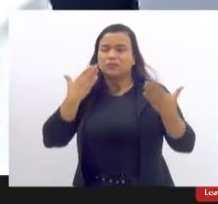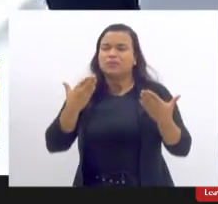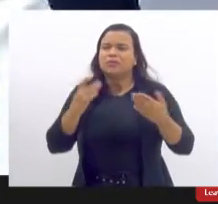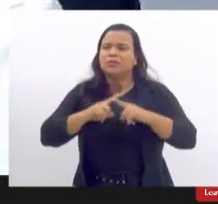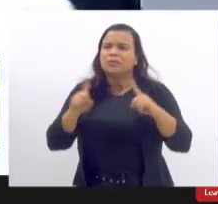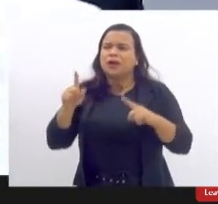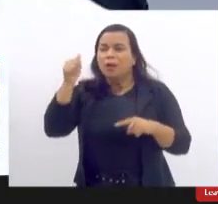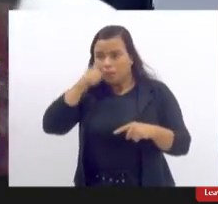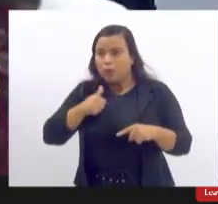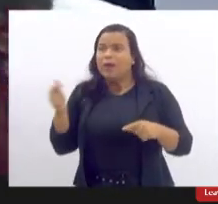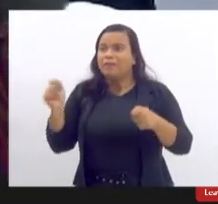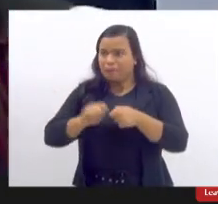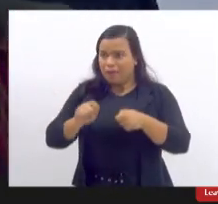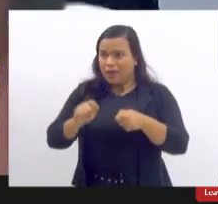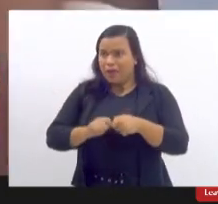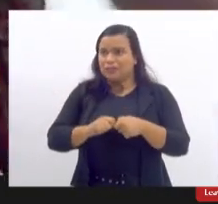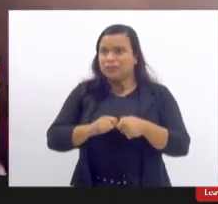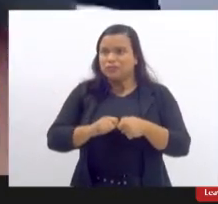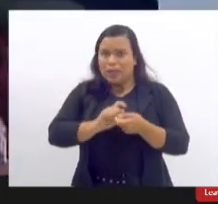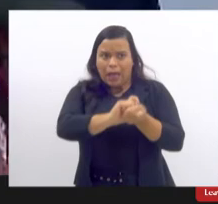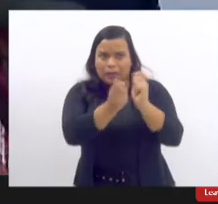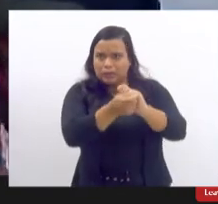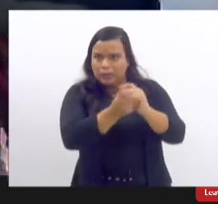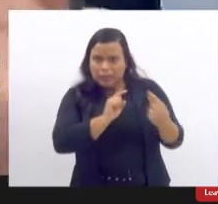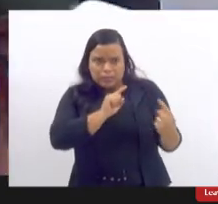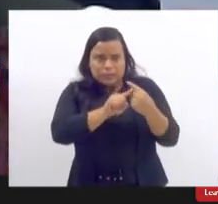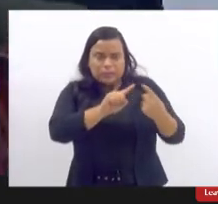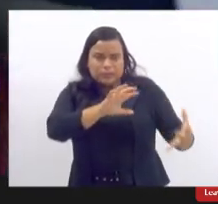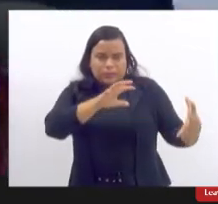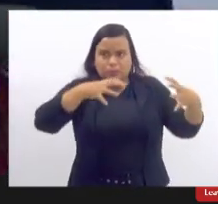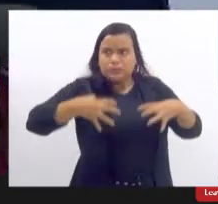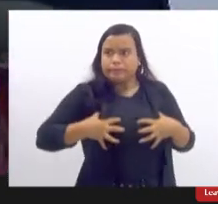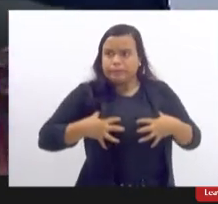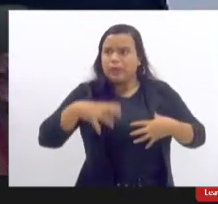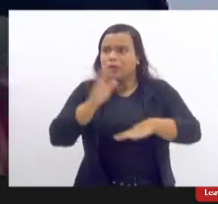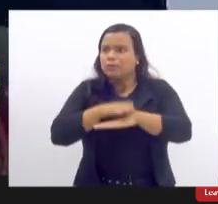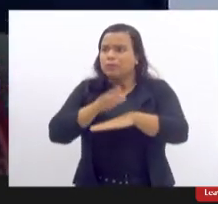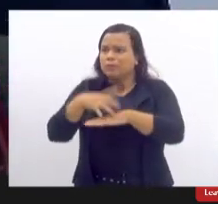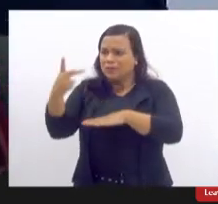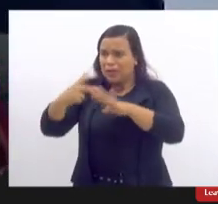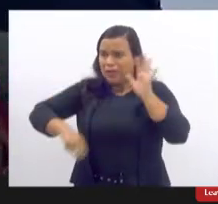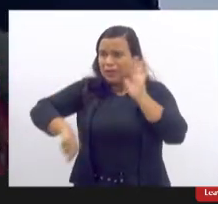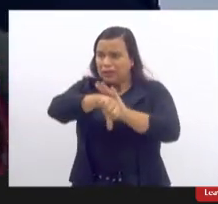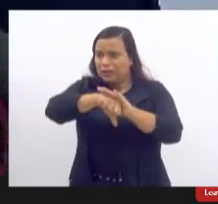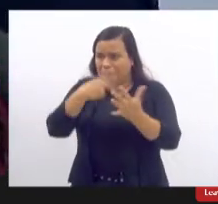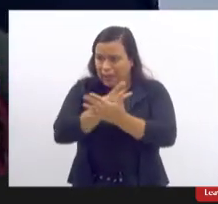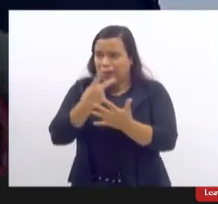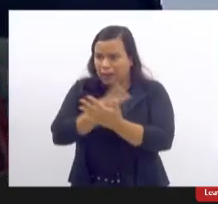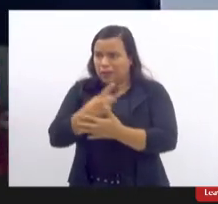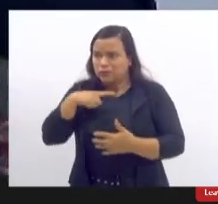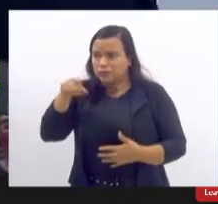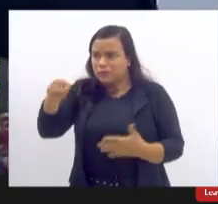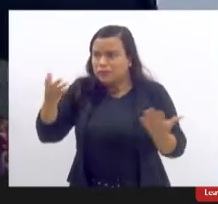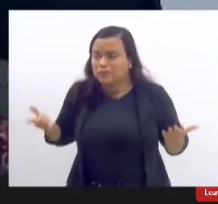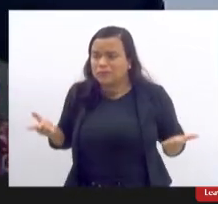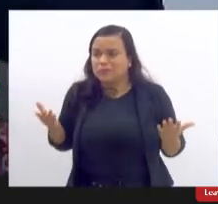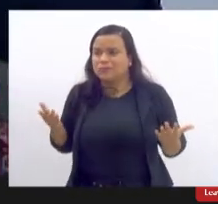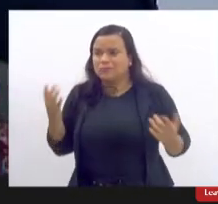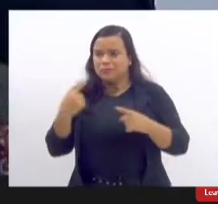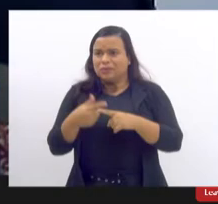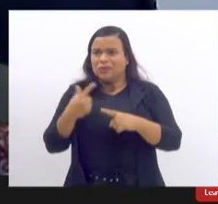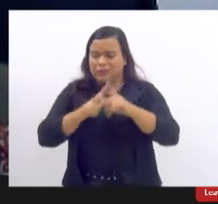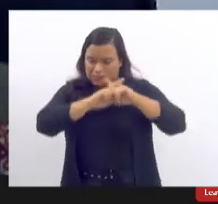quando ela faz alguma coisa para se adequar essa ditadura estética ela é uma criminosa porque fez algum procedimento é